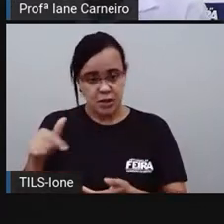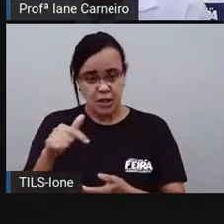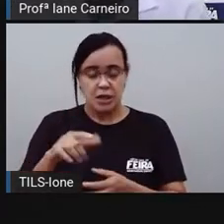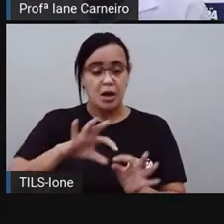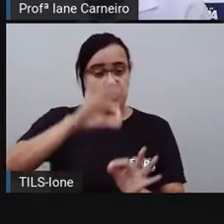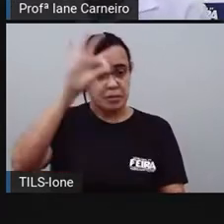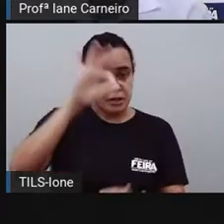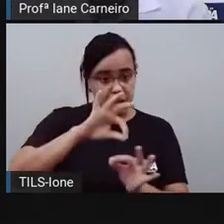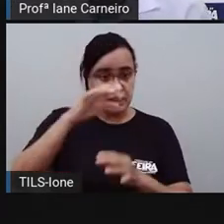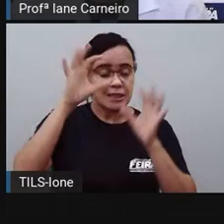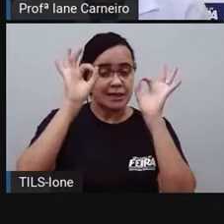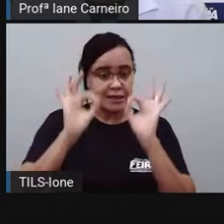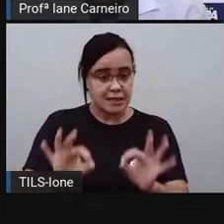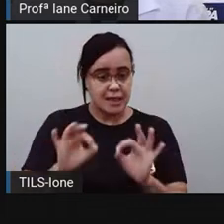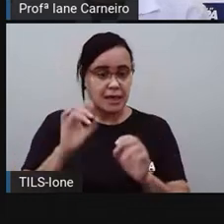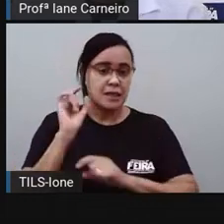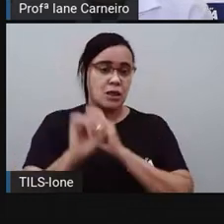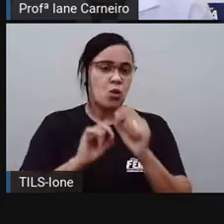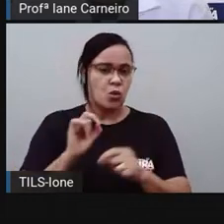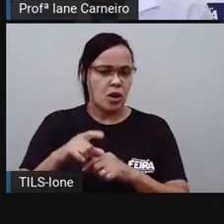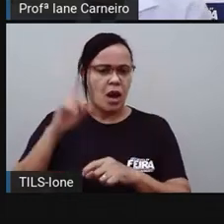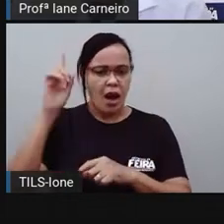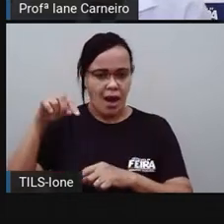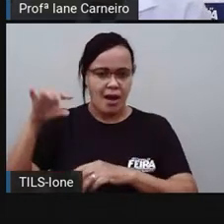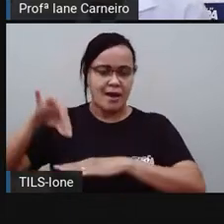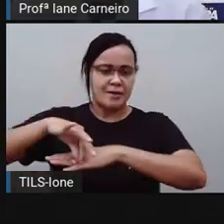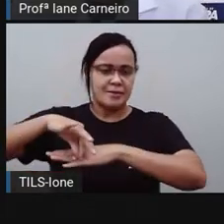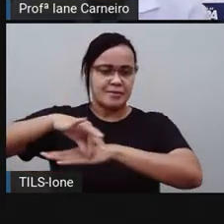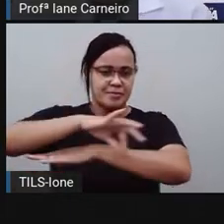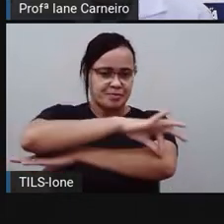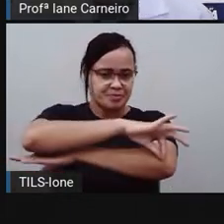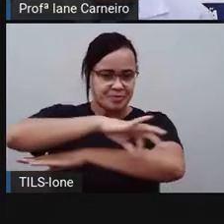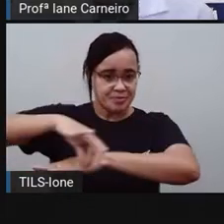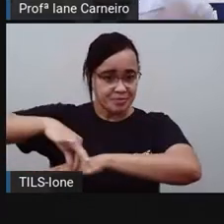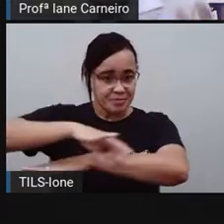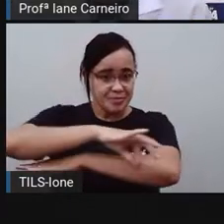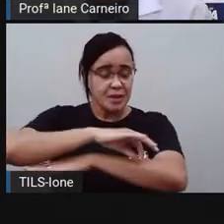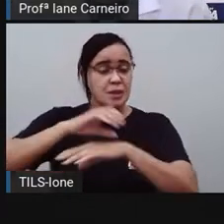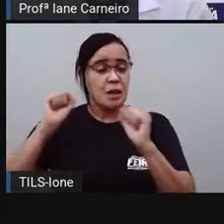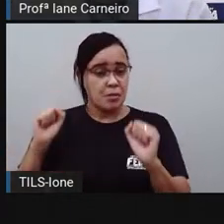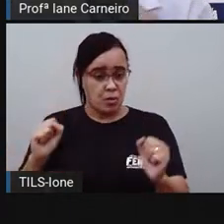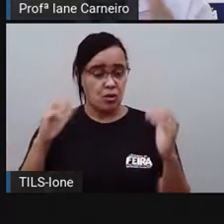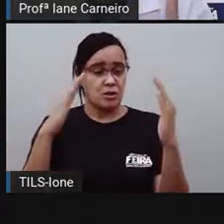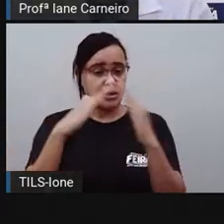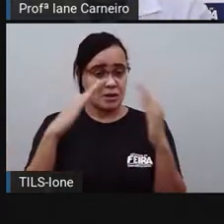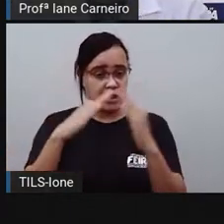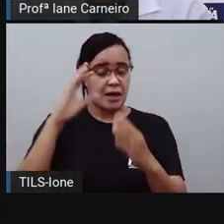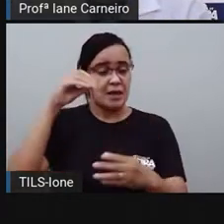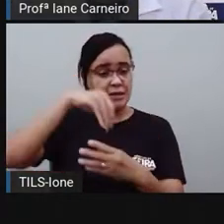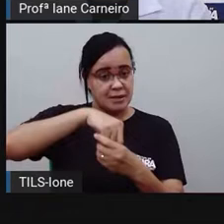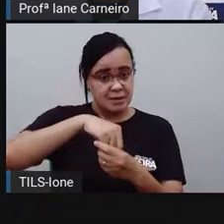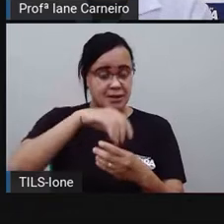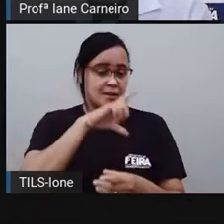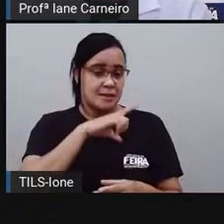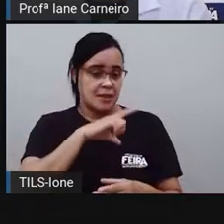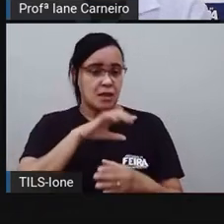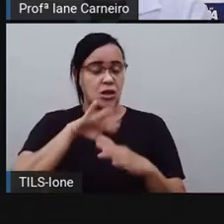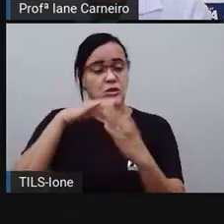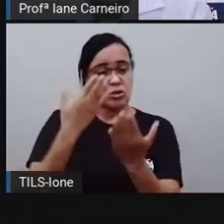minha imagem já tem uma régua, né? Que você pode ter em casa ou não. Na escola, geralmente tem lá régua, as Prós